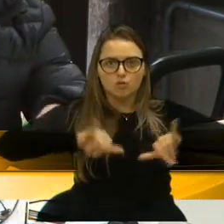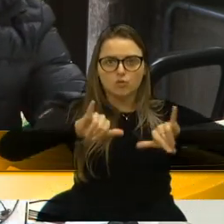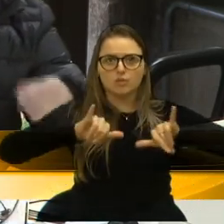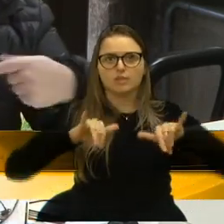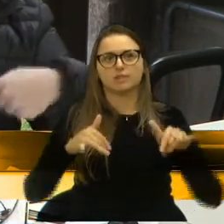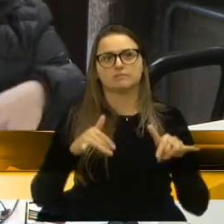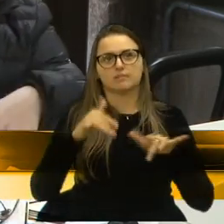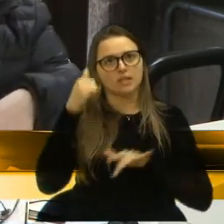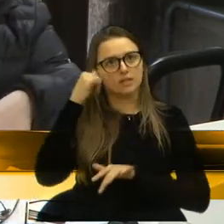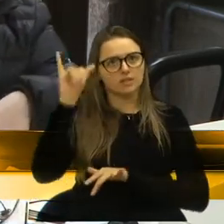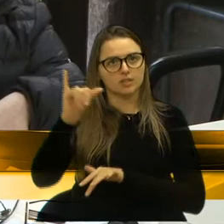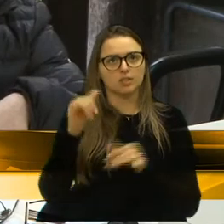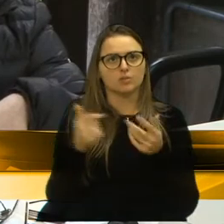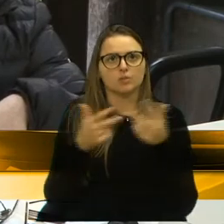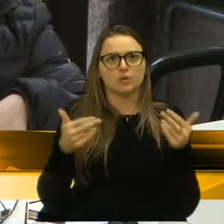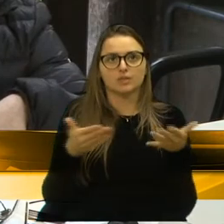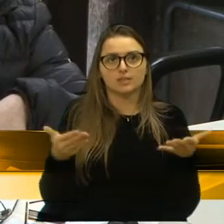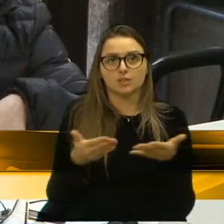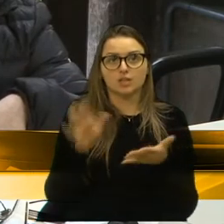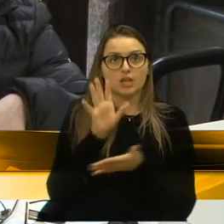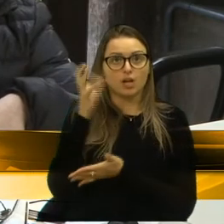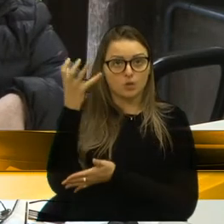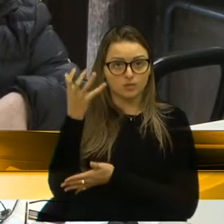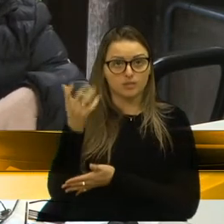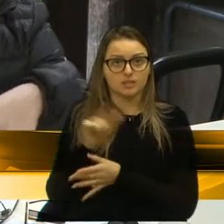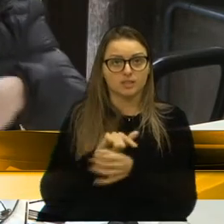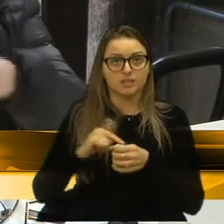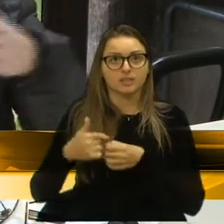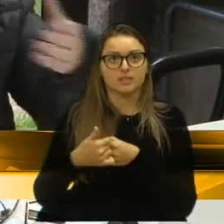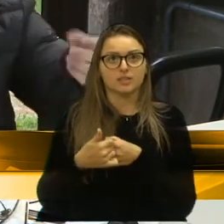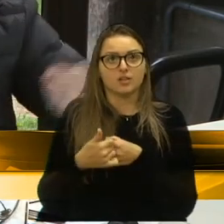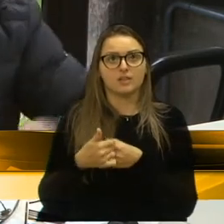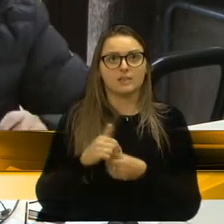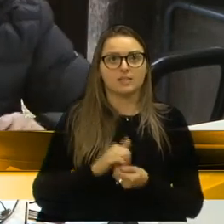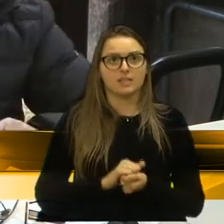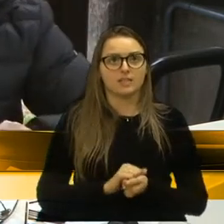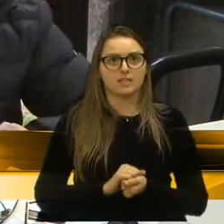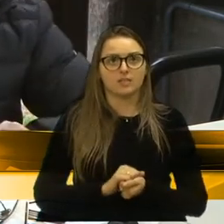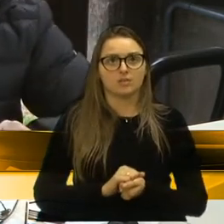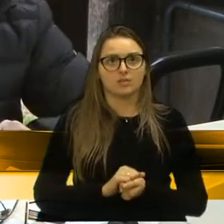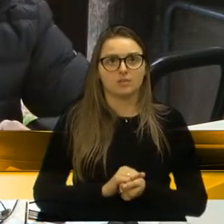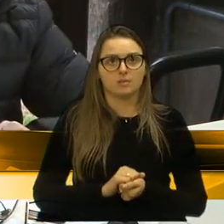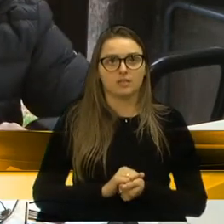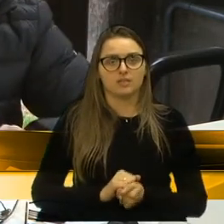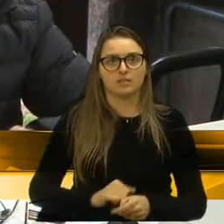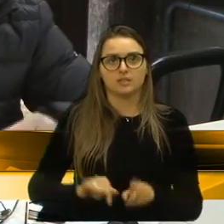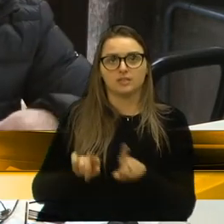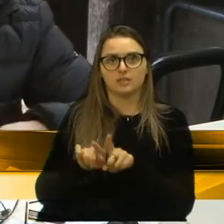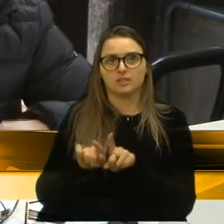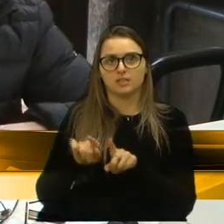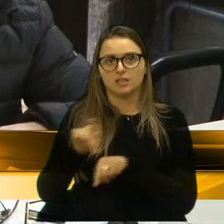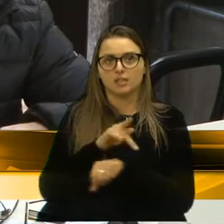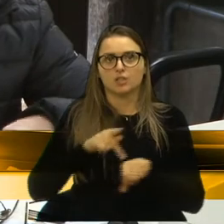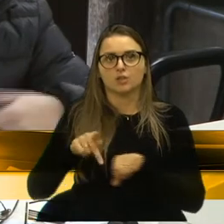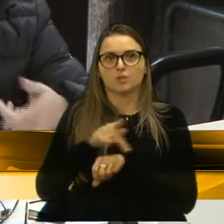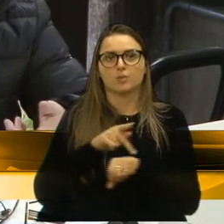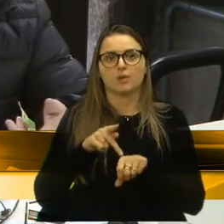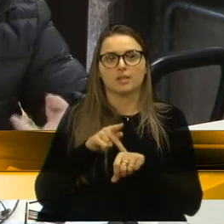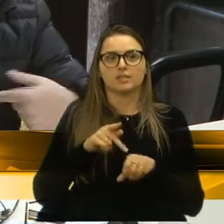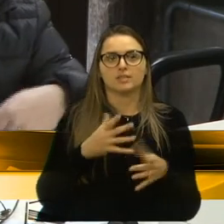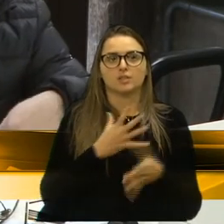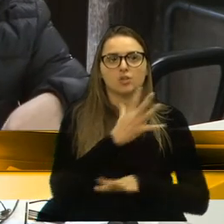e prevenindo algo que vinha acontecendo na cidade já e que depois se constatou que estava espalhado por todo o país, que era o golpe do motoboy.